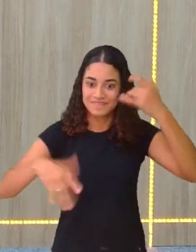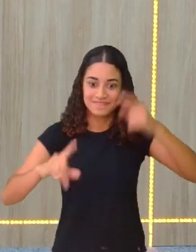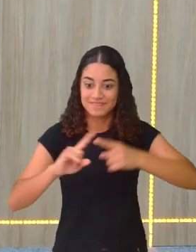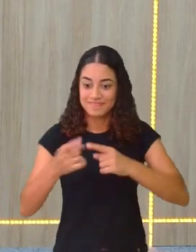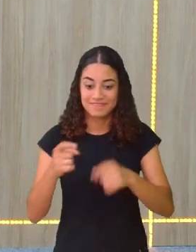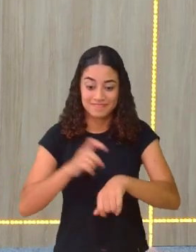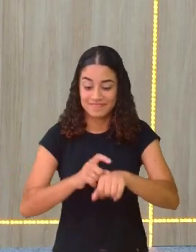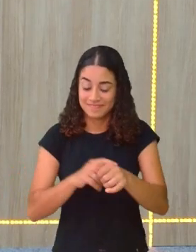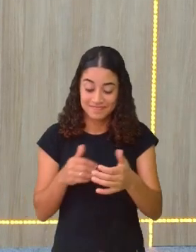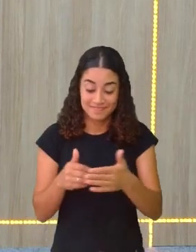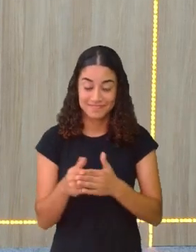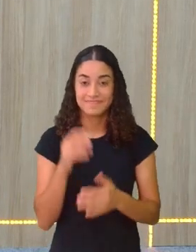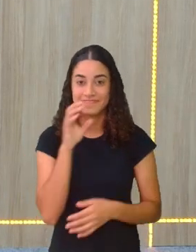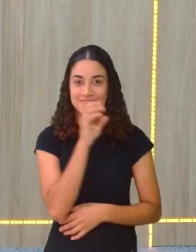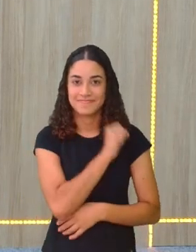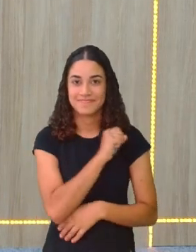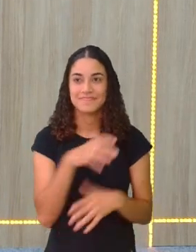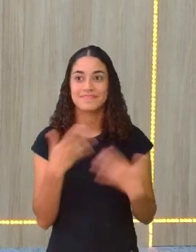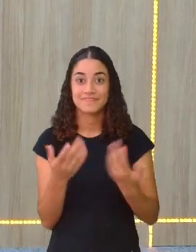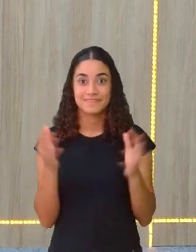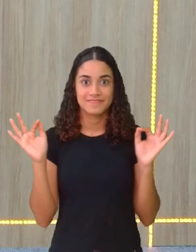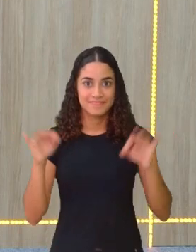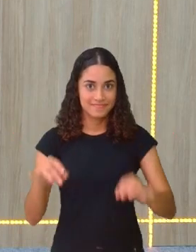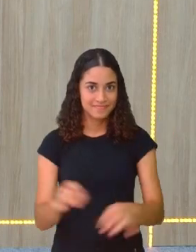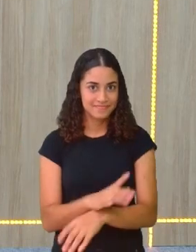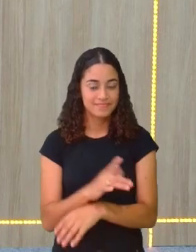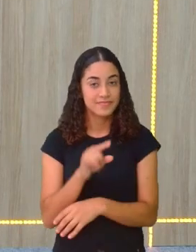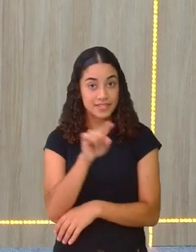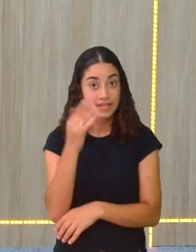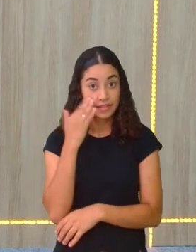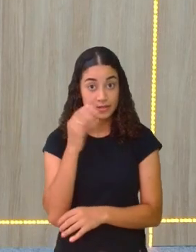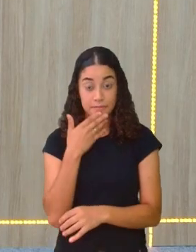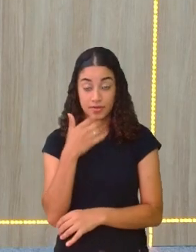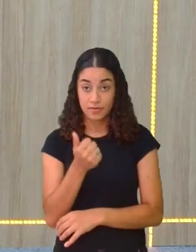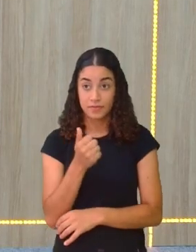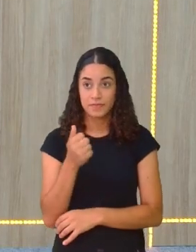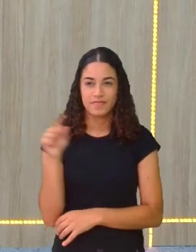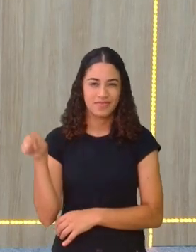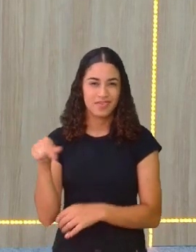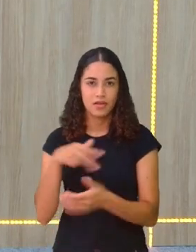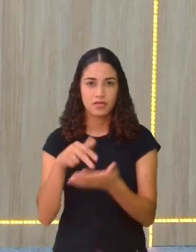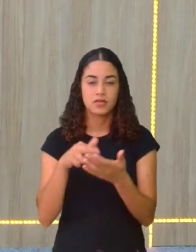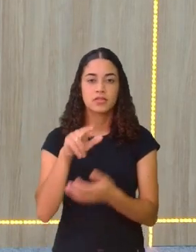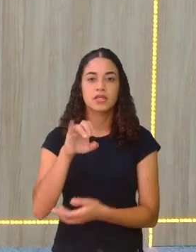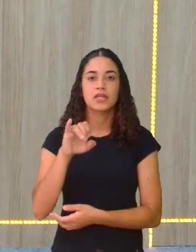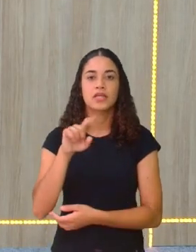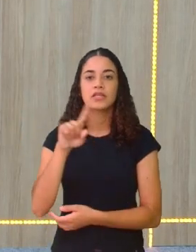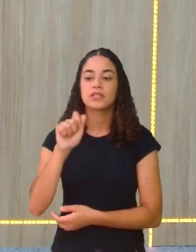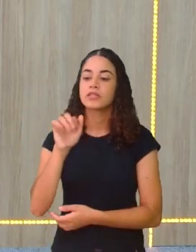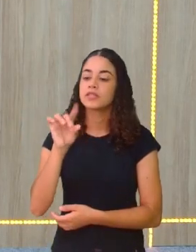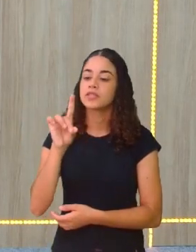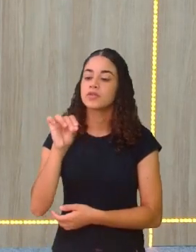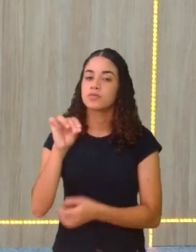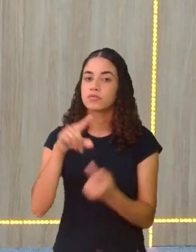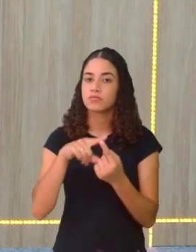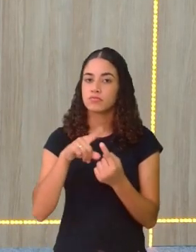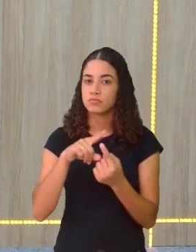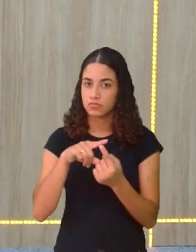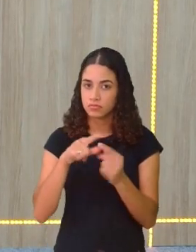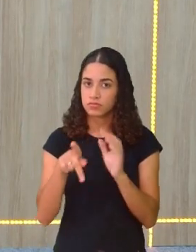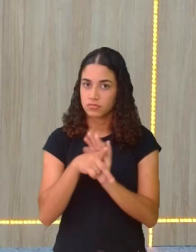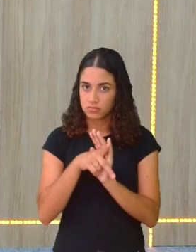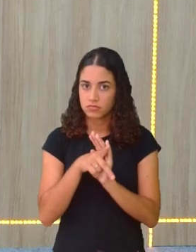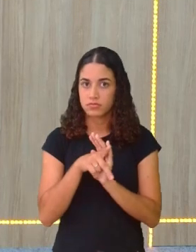tempo é curtinho. E aí, para a gente fechar, para vocês entenderem. Isso é o Reisado típico, né? Ele é um folguedo que acontece